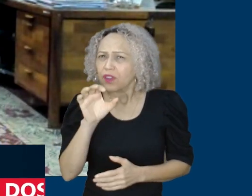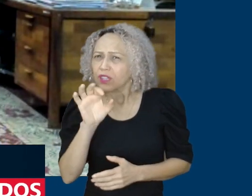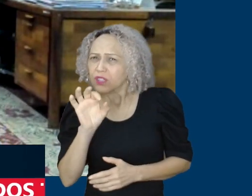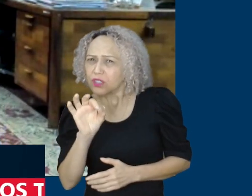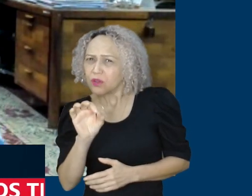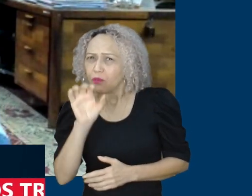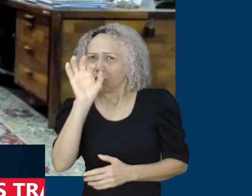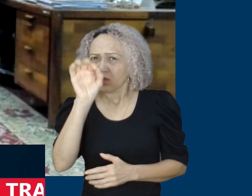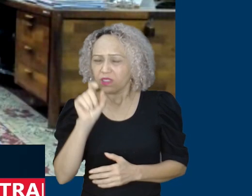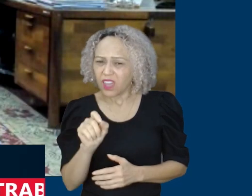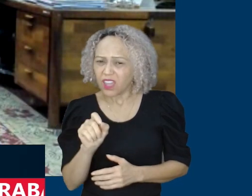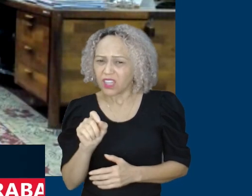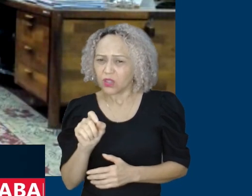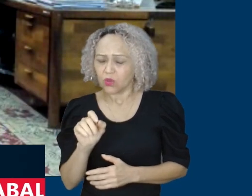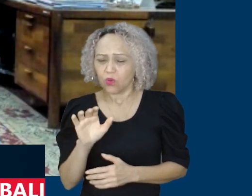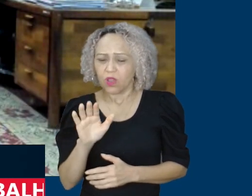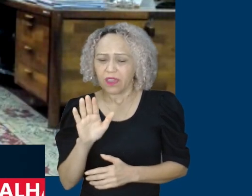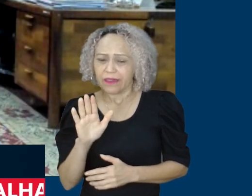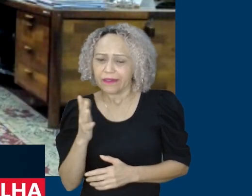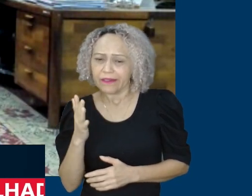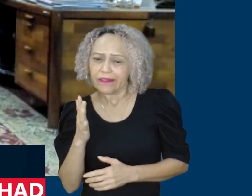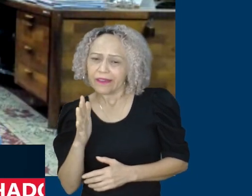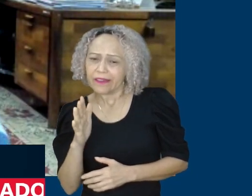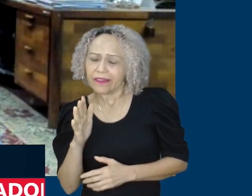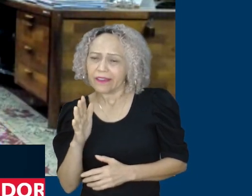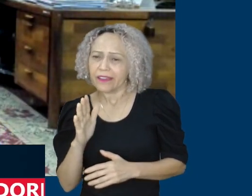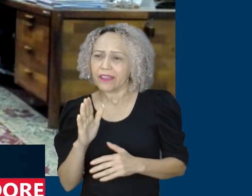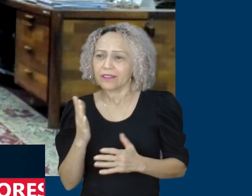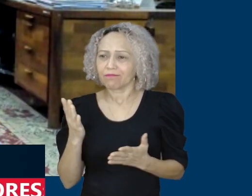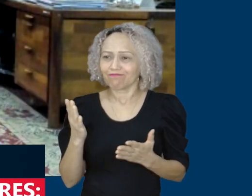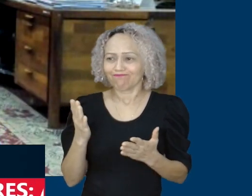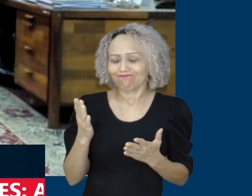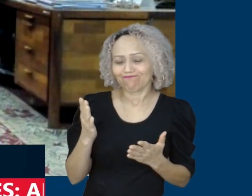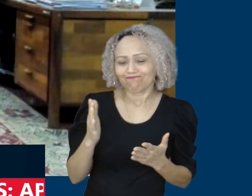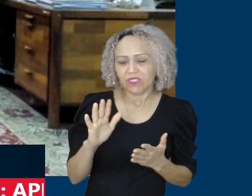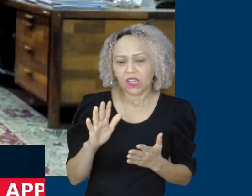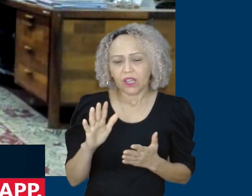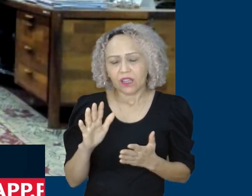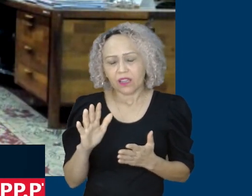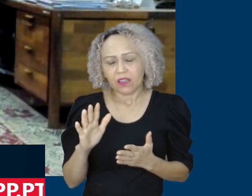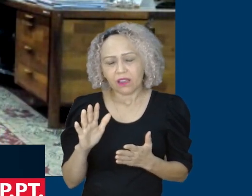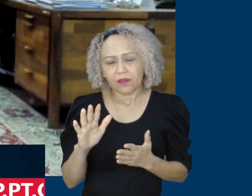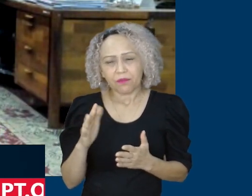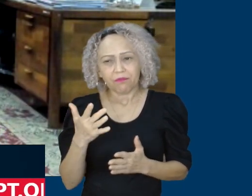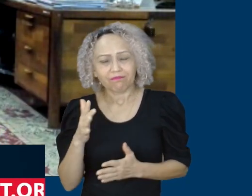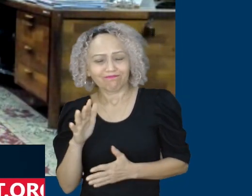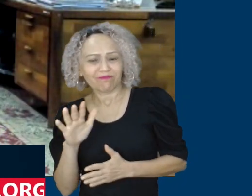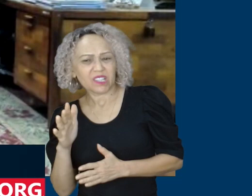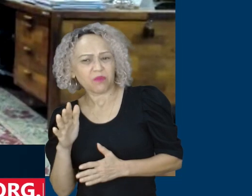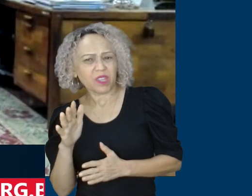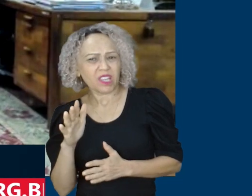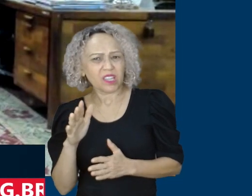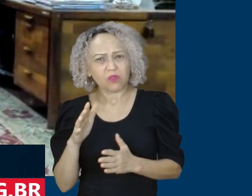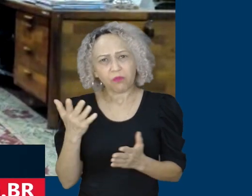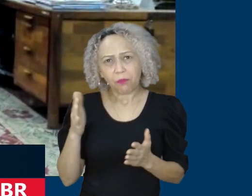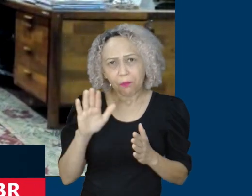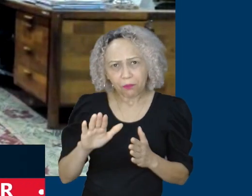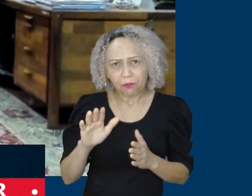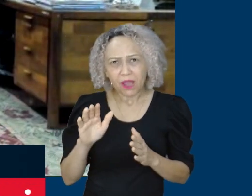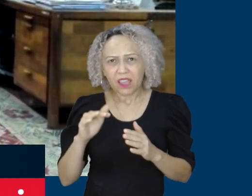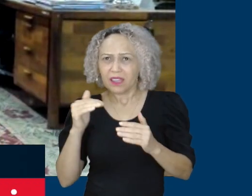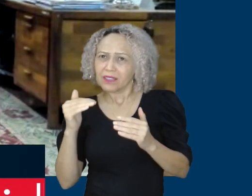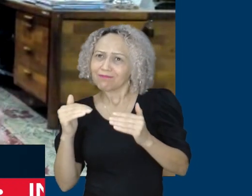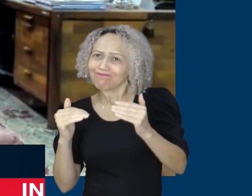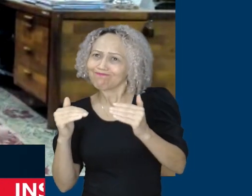portanto fica aí também essa notícia espero que todos se preparem para o concurso entre tantos